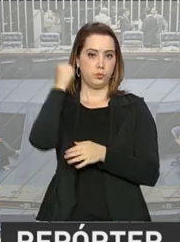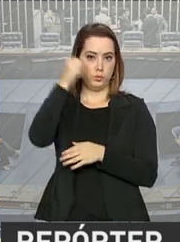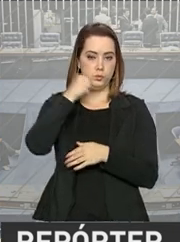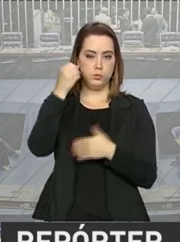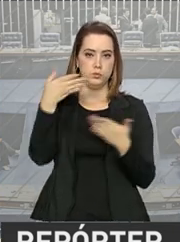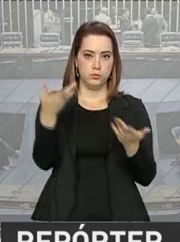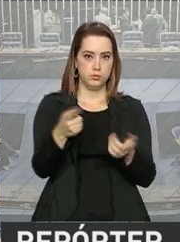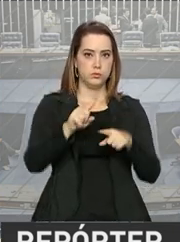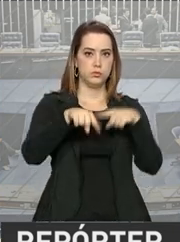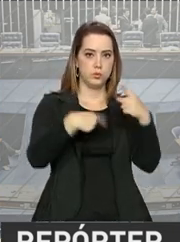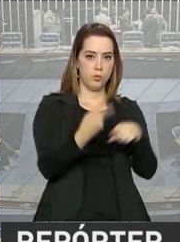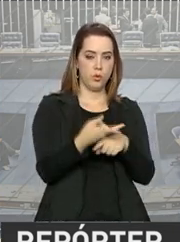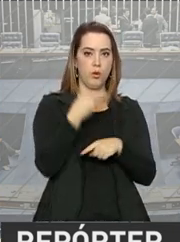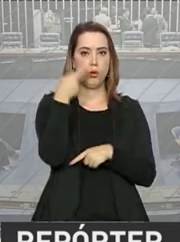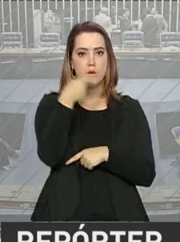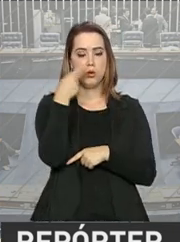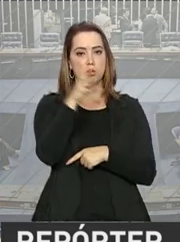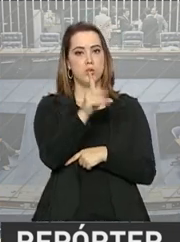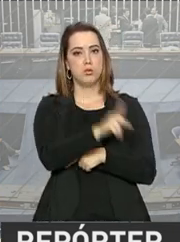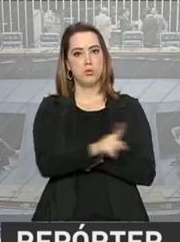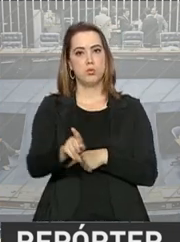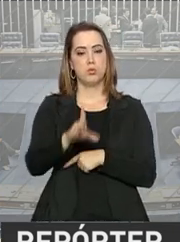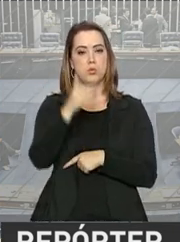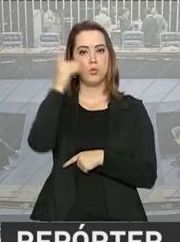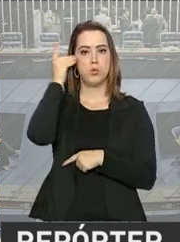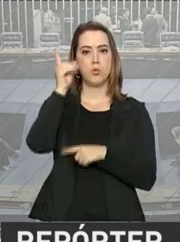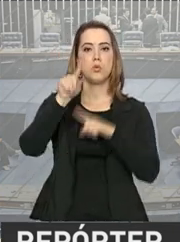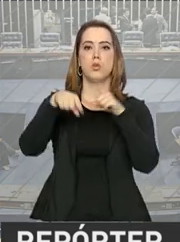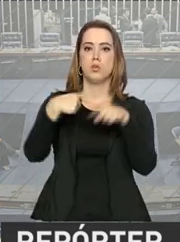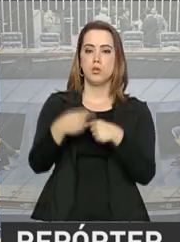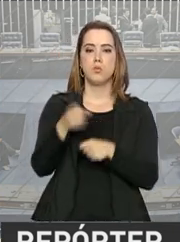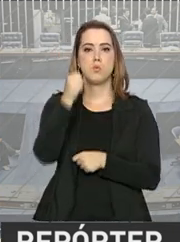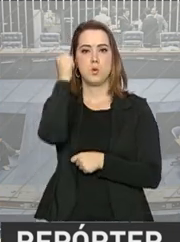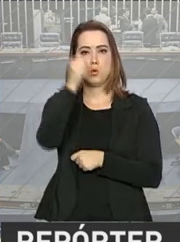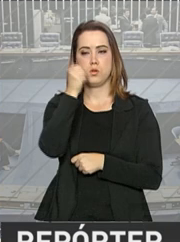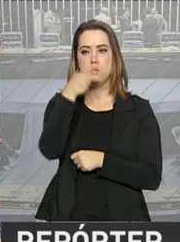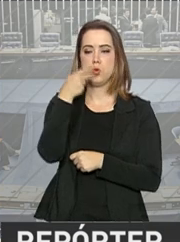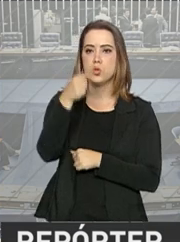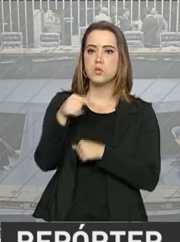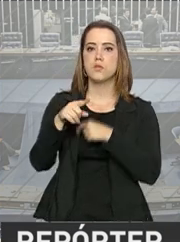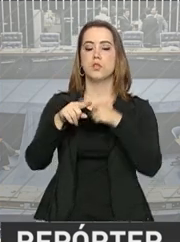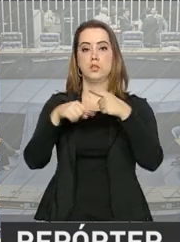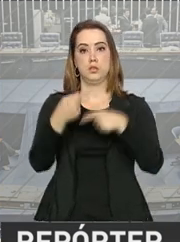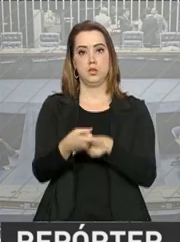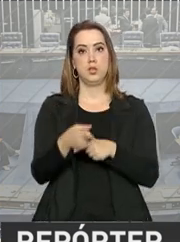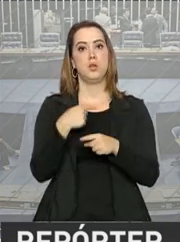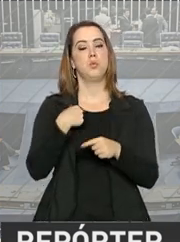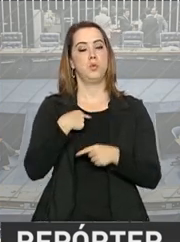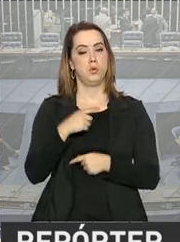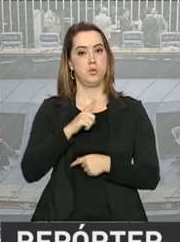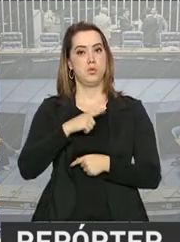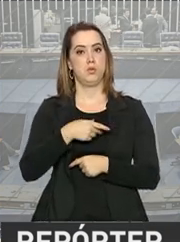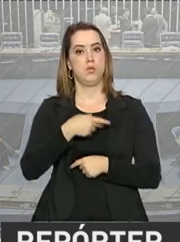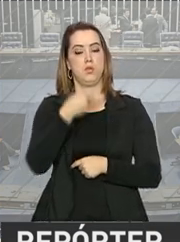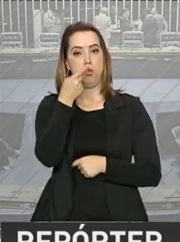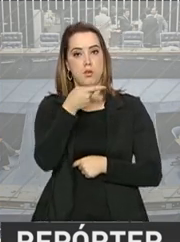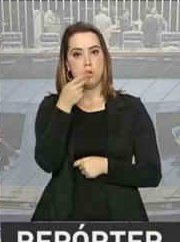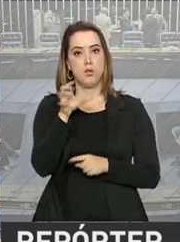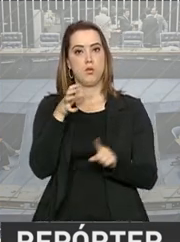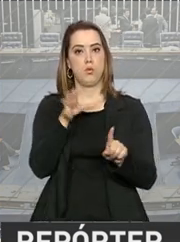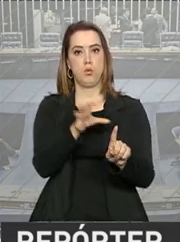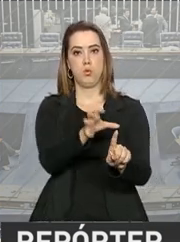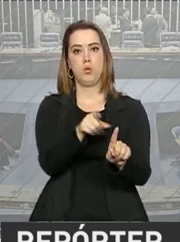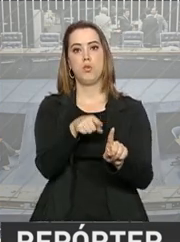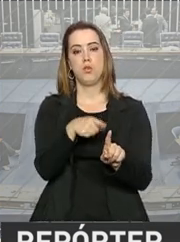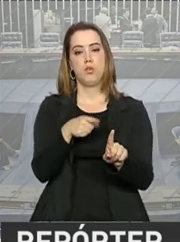Após a fala de Dilma e os discursos dos senadores, também no dia 29, será a vez da acusação e defesa se pronunciarem,